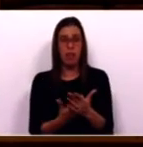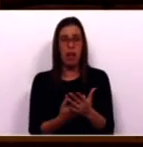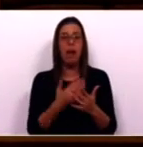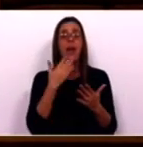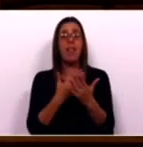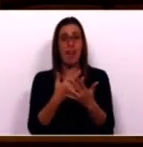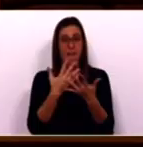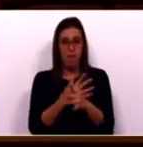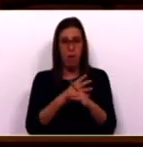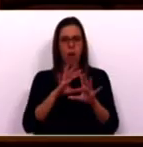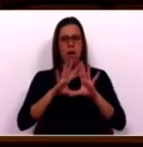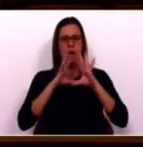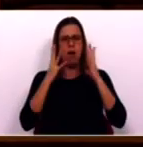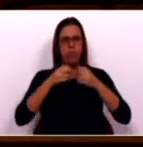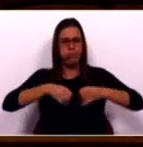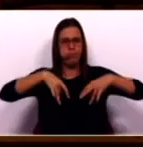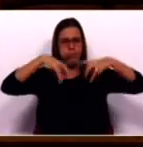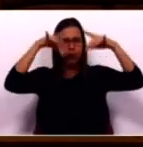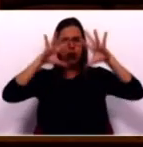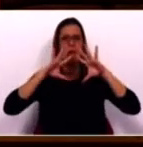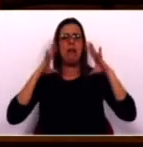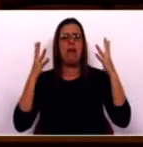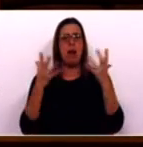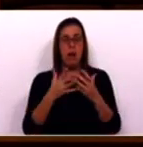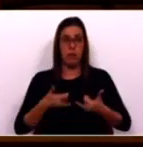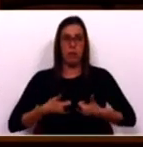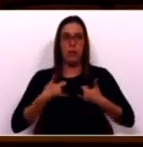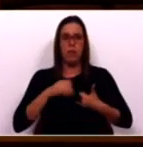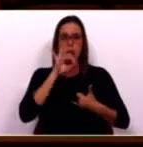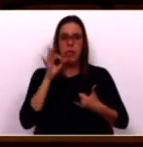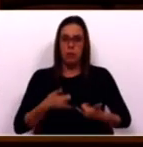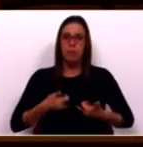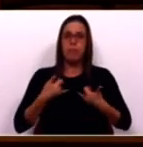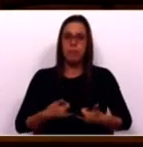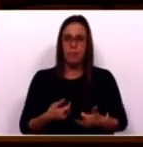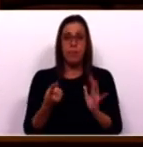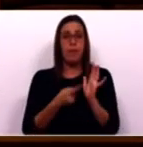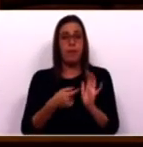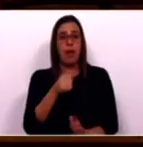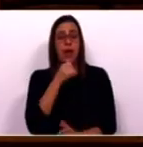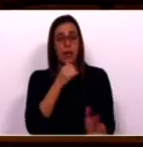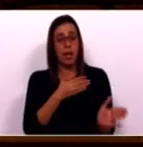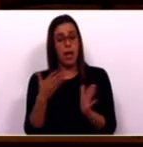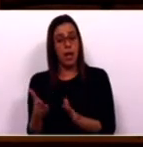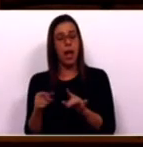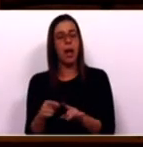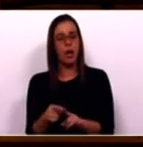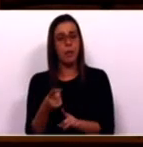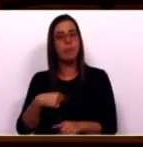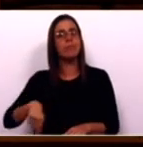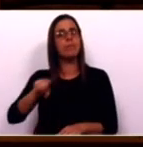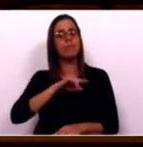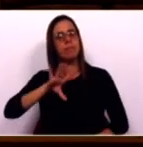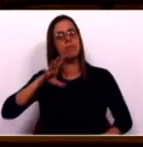libertam emissões de gases com efeito de estufa em quantidades alarmantes. A falta de água, por seu lado, remede o